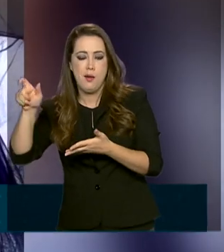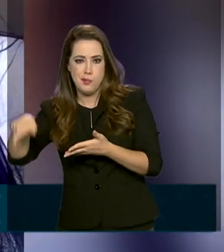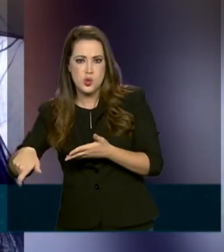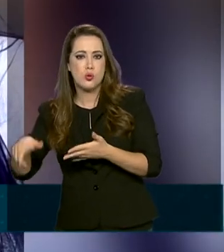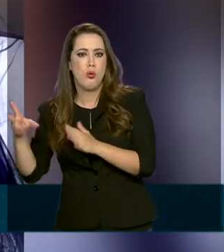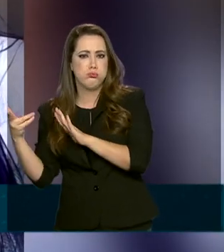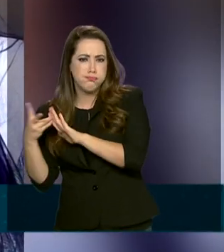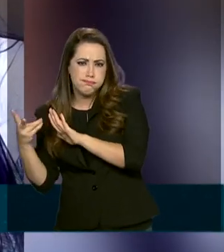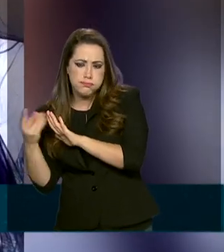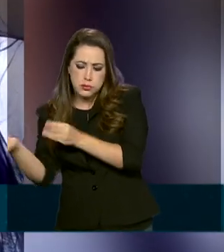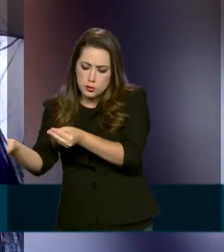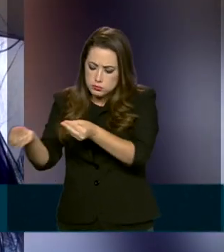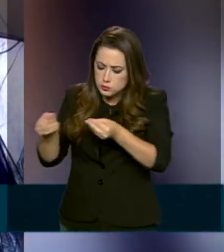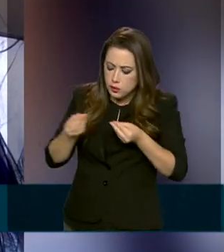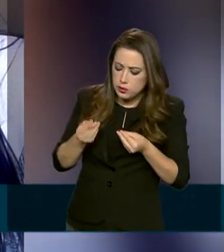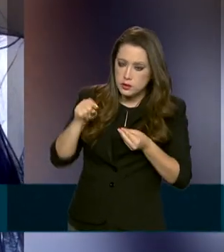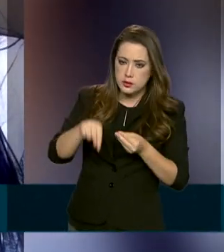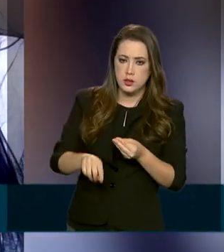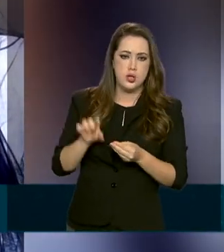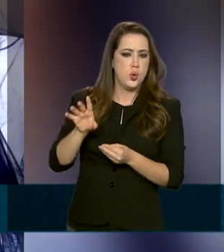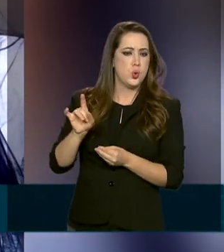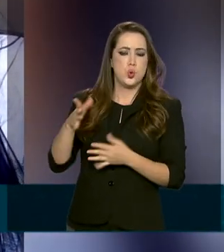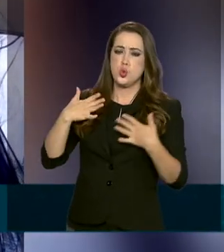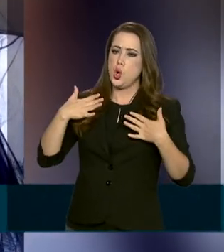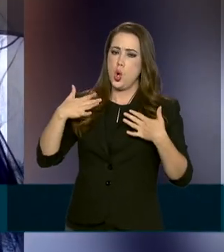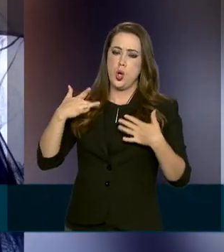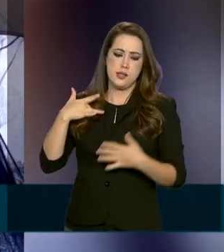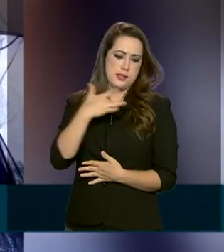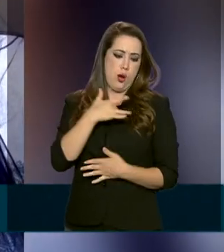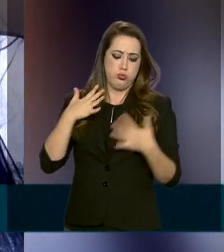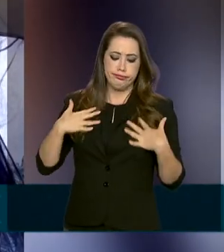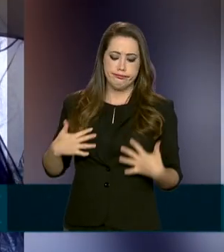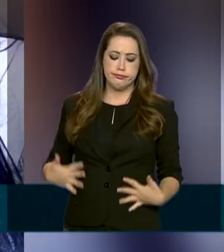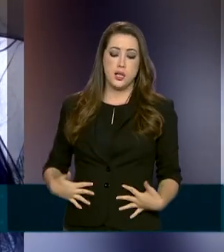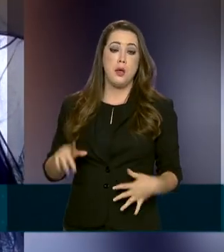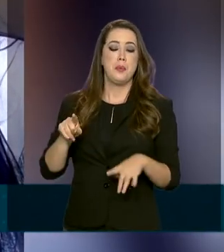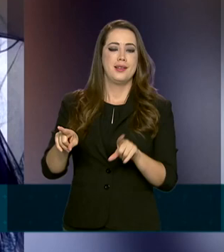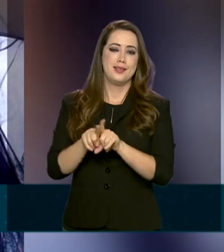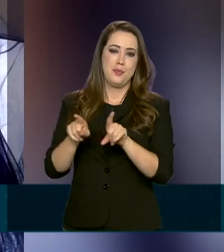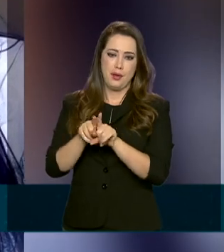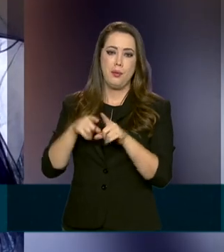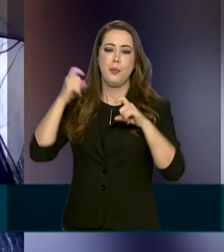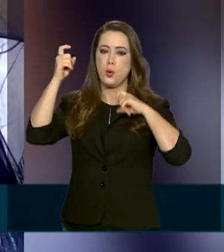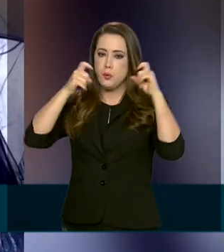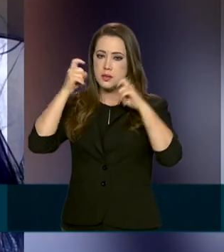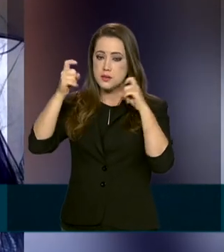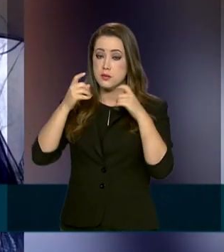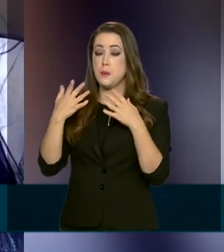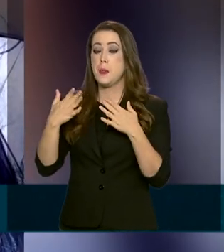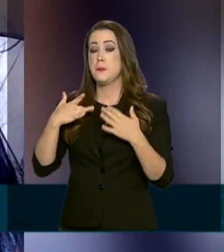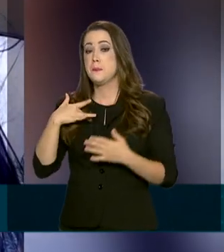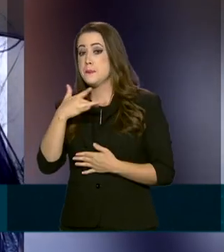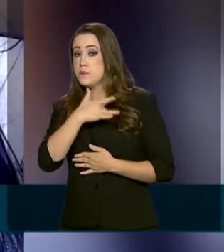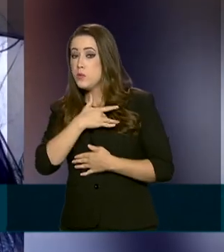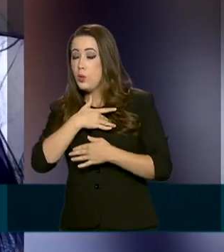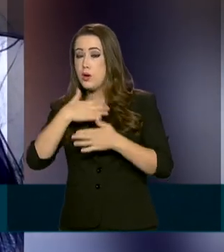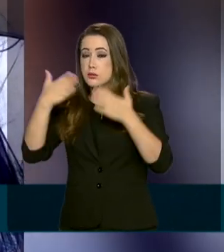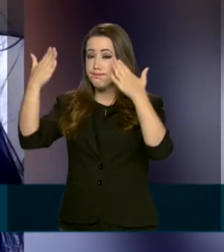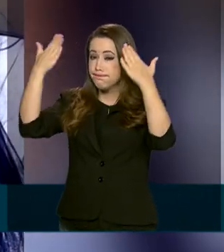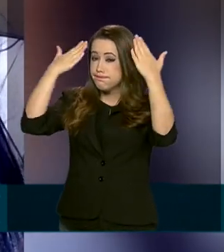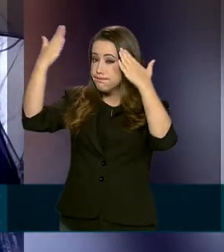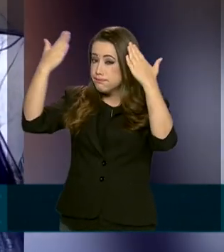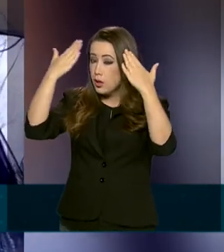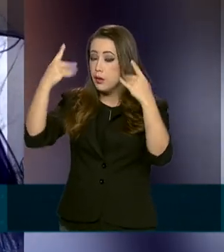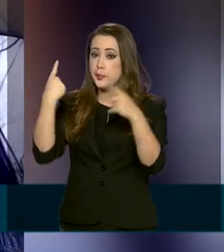apenas com a saúde física desse indígena, mas também se preocupando com a saúde mental, que